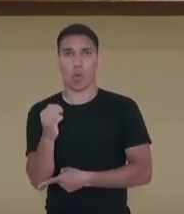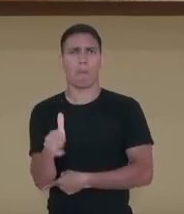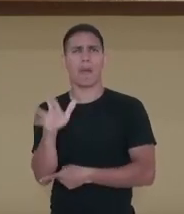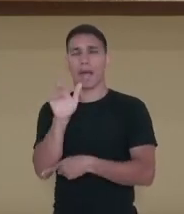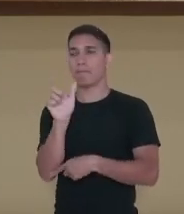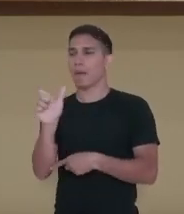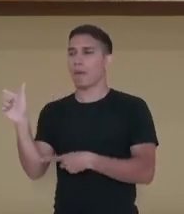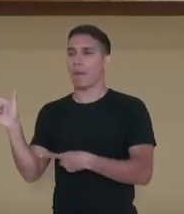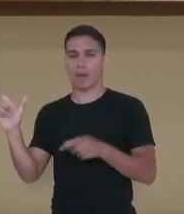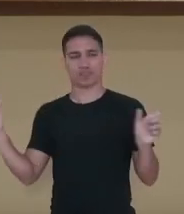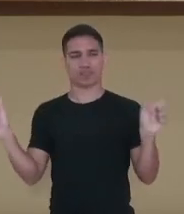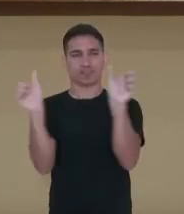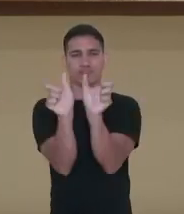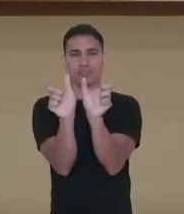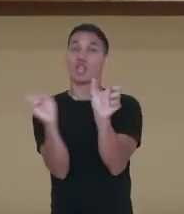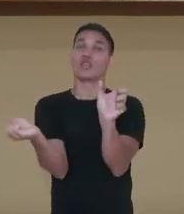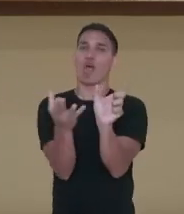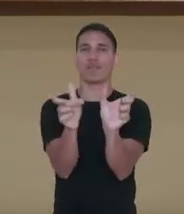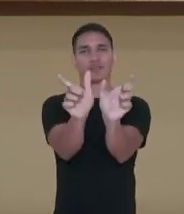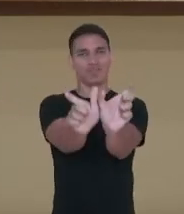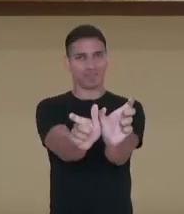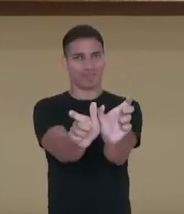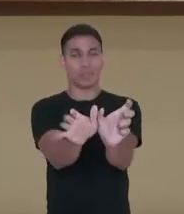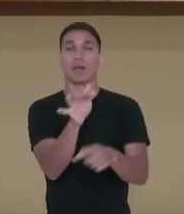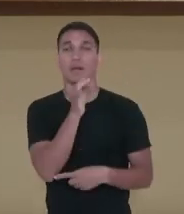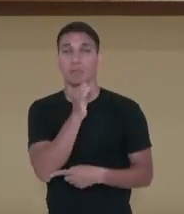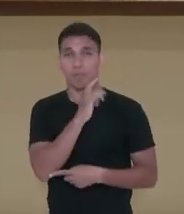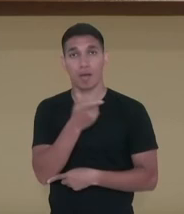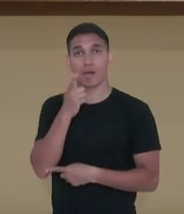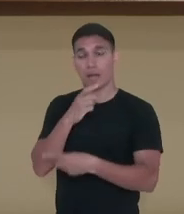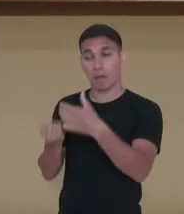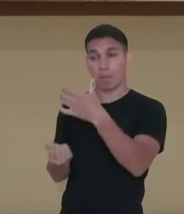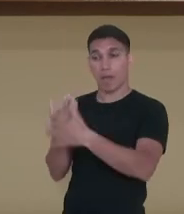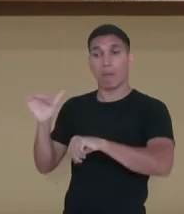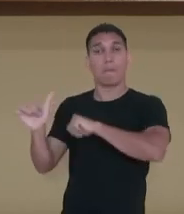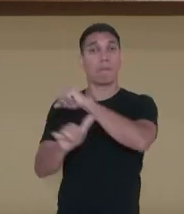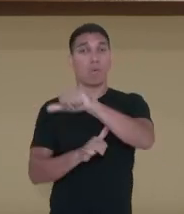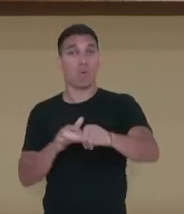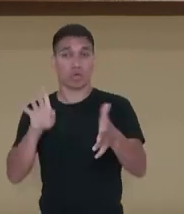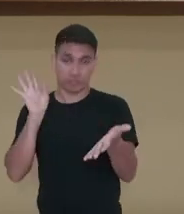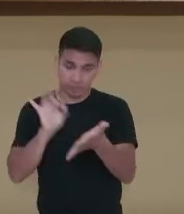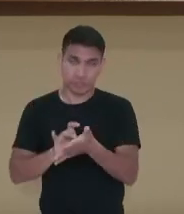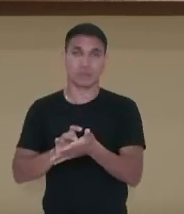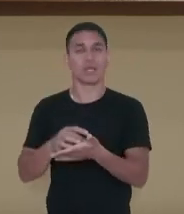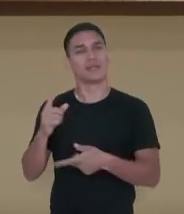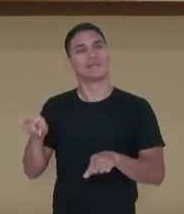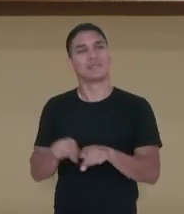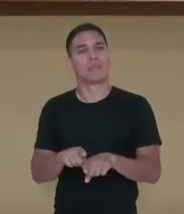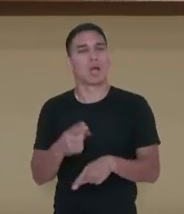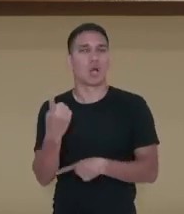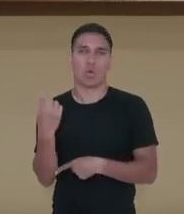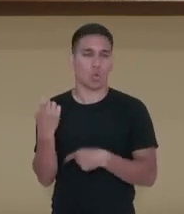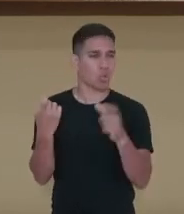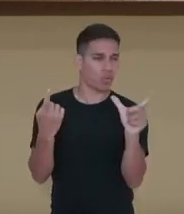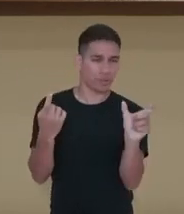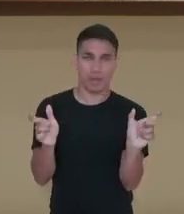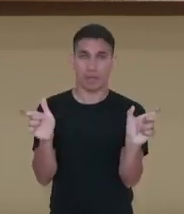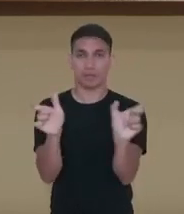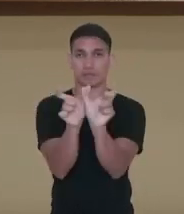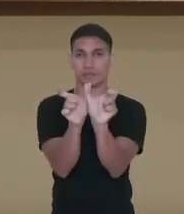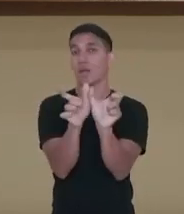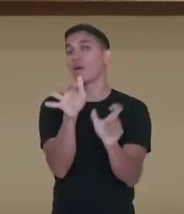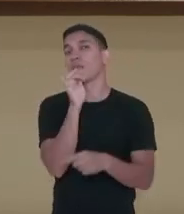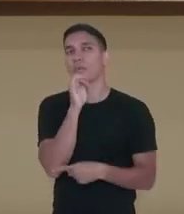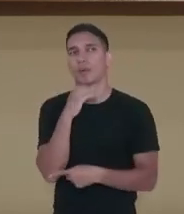se unem para formar uma nova palavra, ocorrendo alteração na forma original de pelo menos uma delas, como por exemplo,